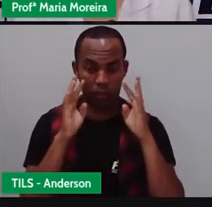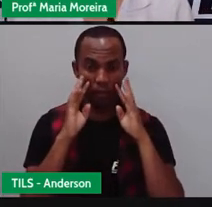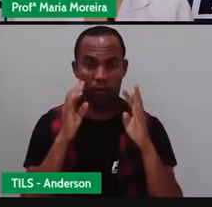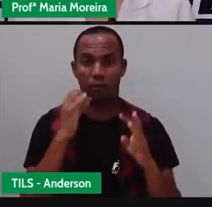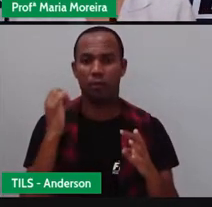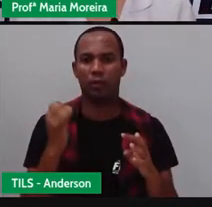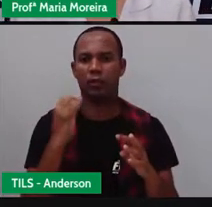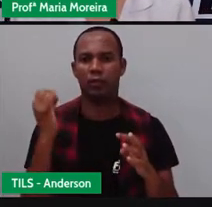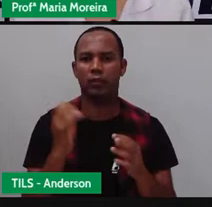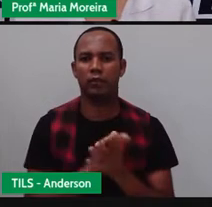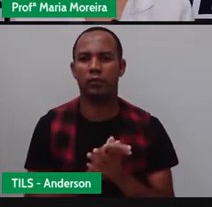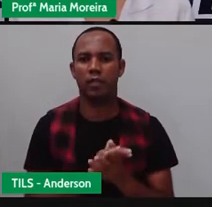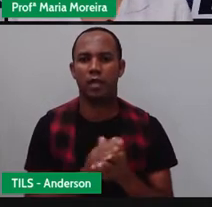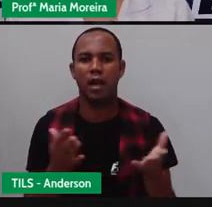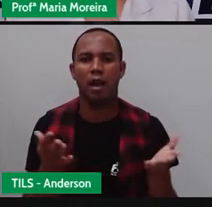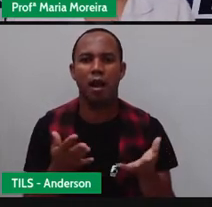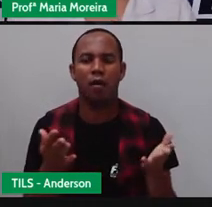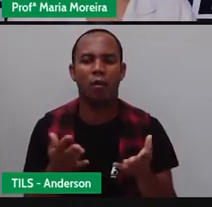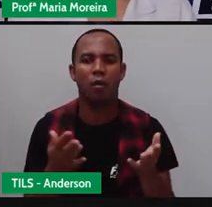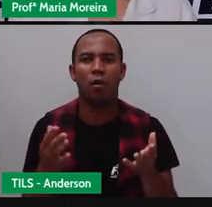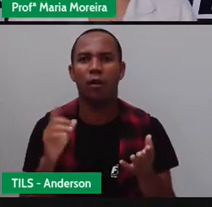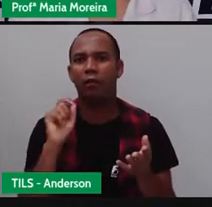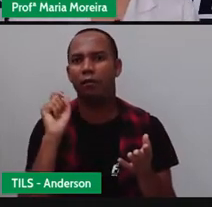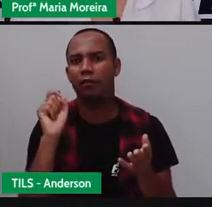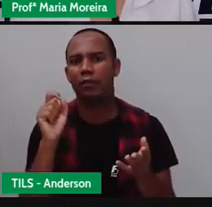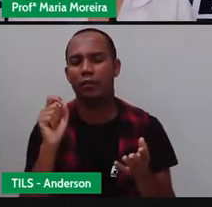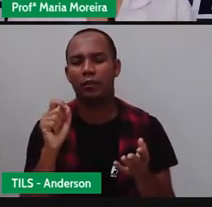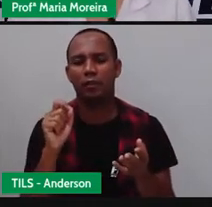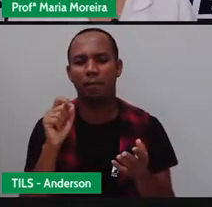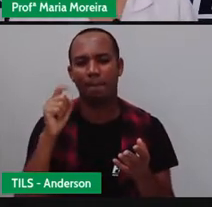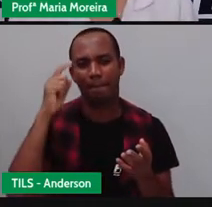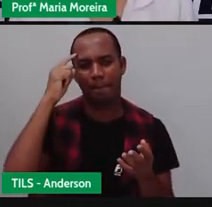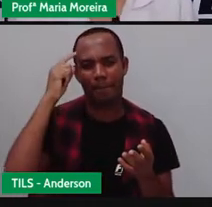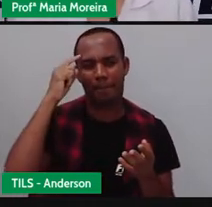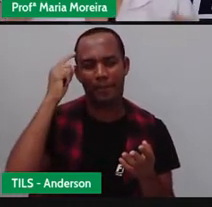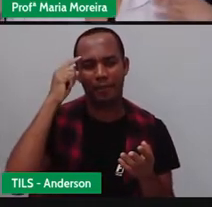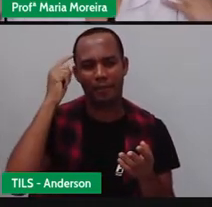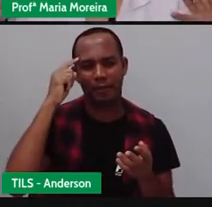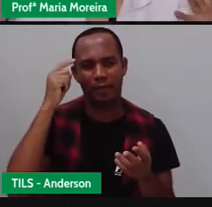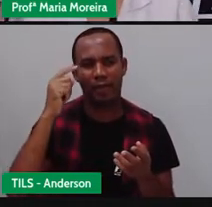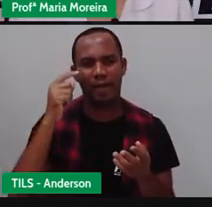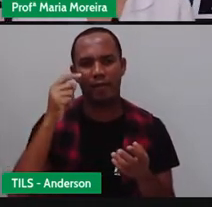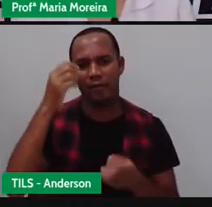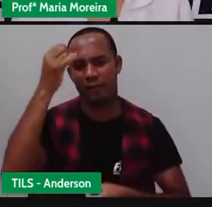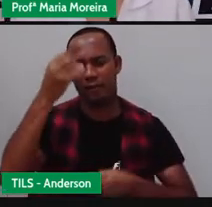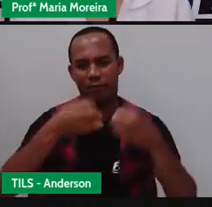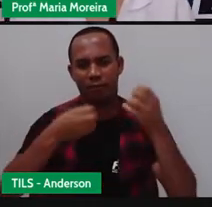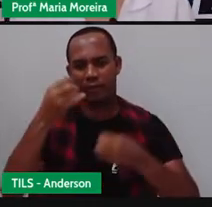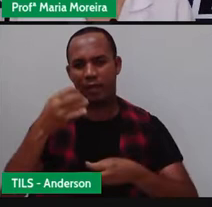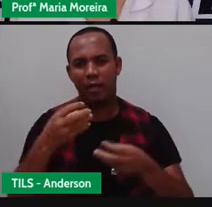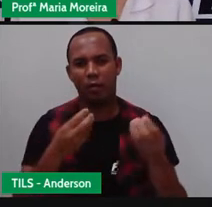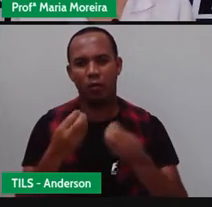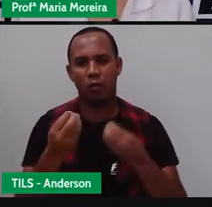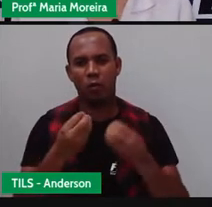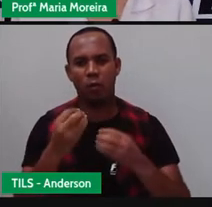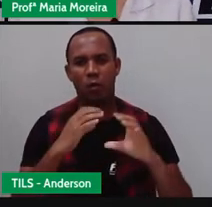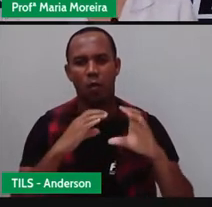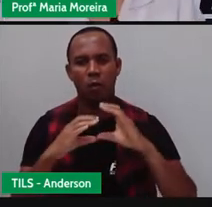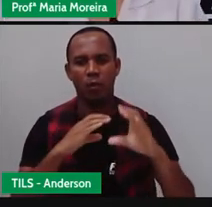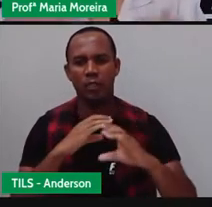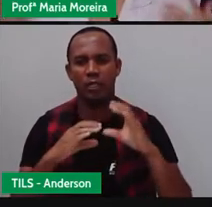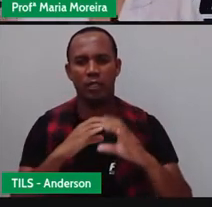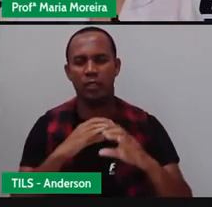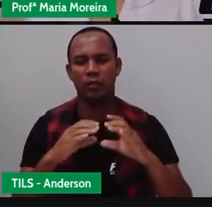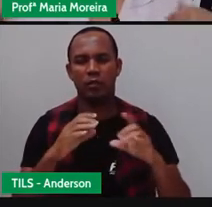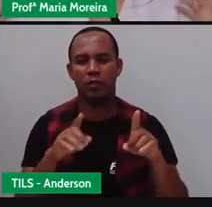fazer uma viagem no tempo. Olha só, vamos falar aí sobre os meios de comunicação, não isso?